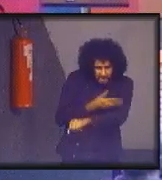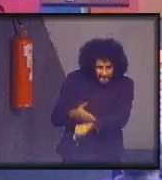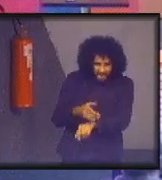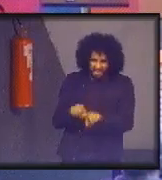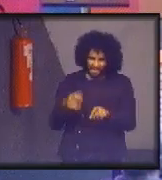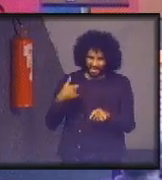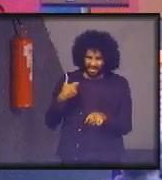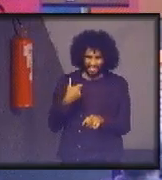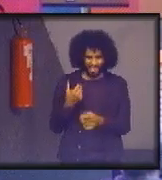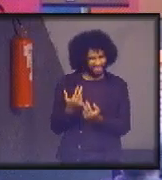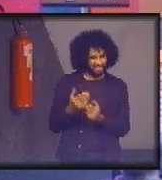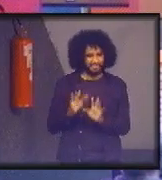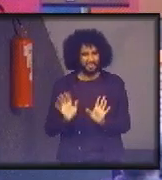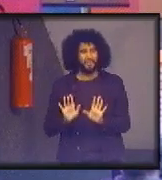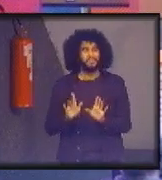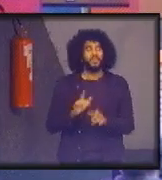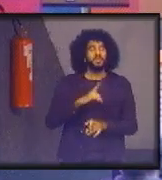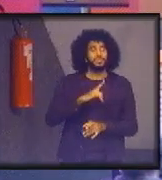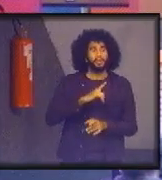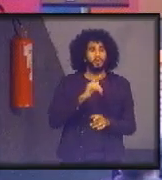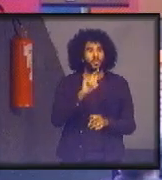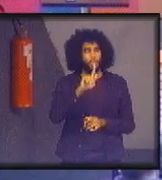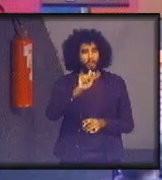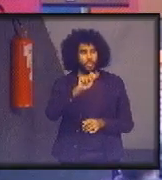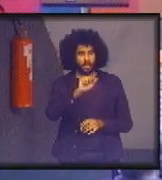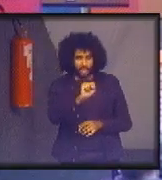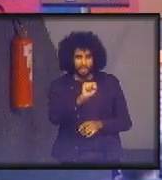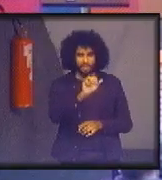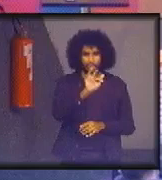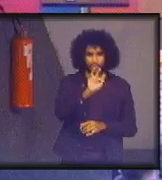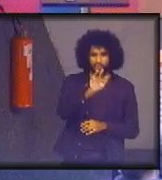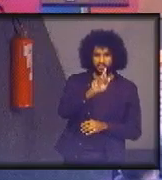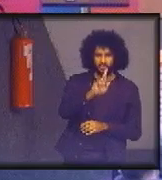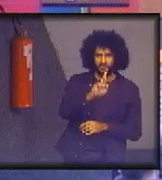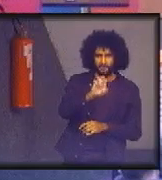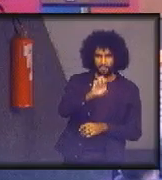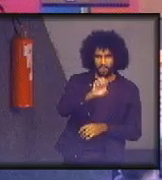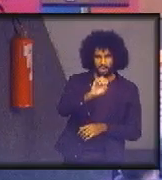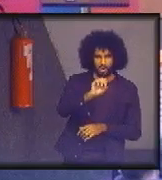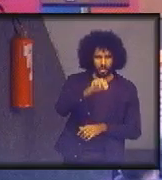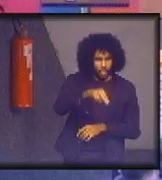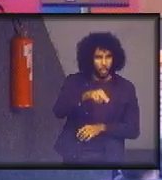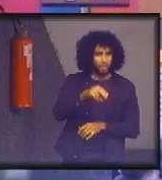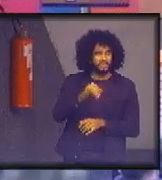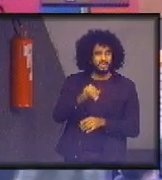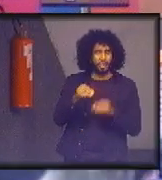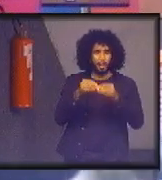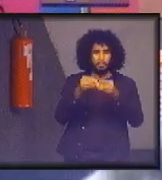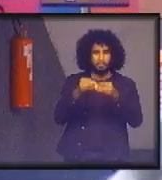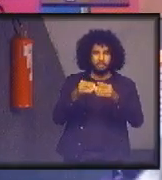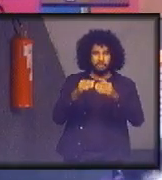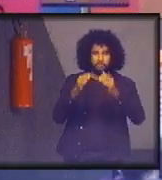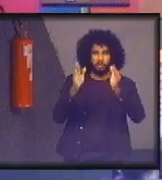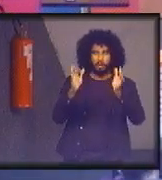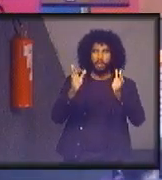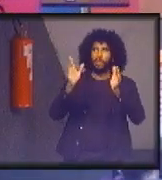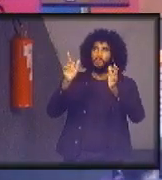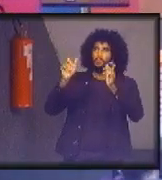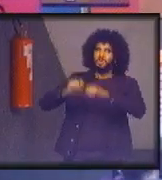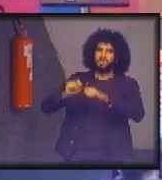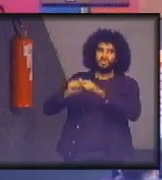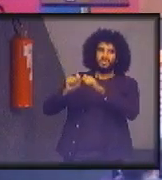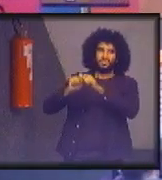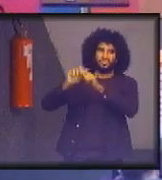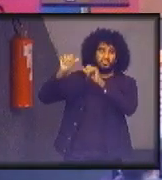o freon. E ninguém imaginou que esse gás, quando liberado na alta atmosfera, ele seria capaz de provocar uma